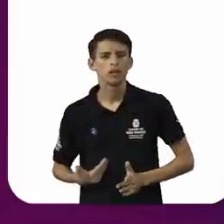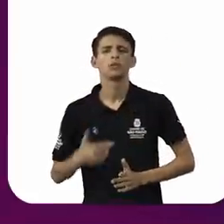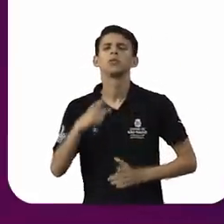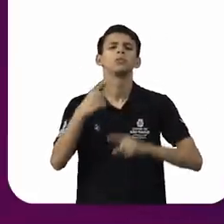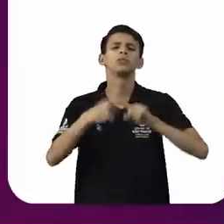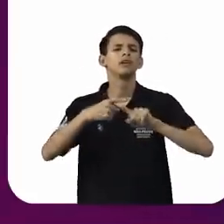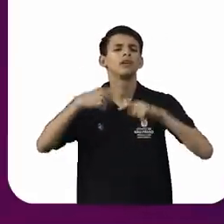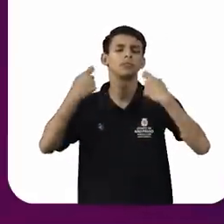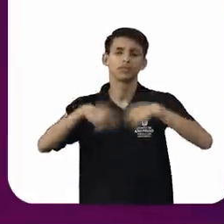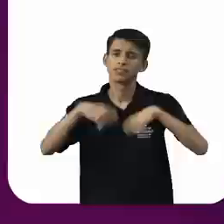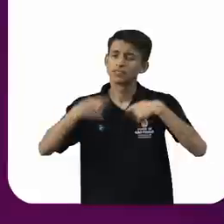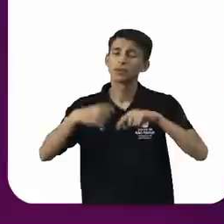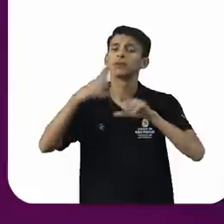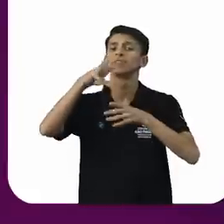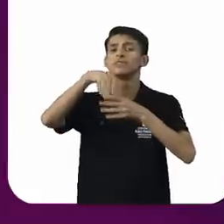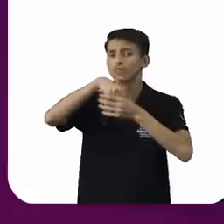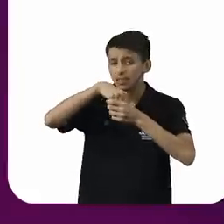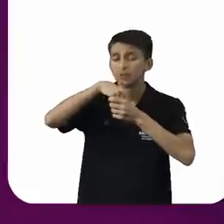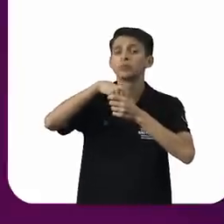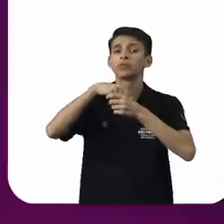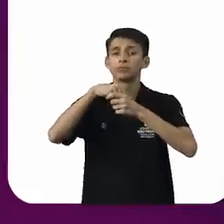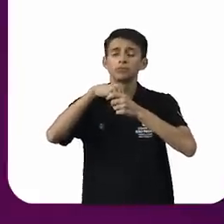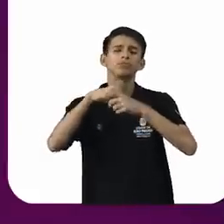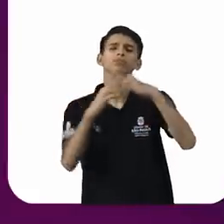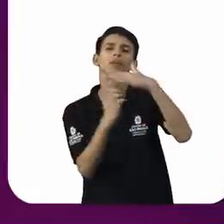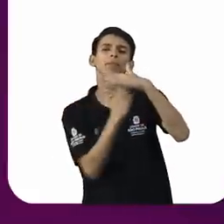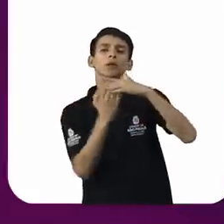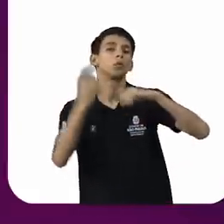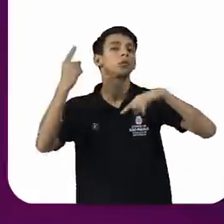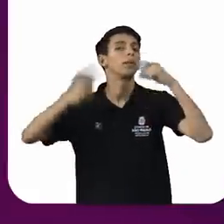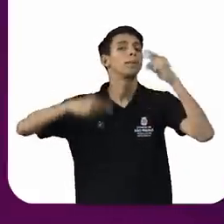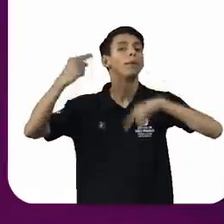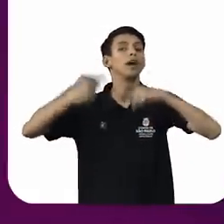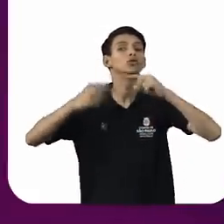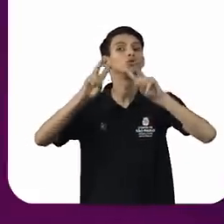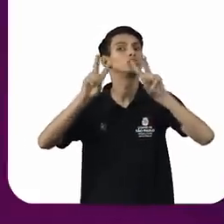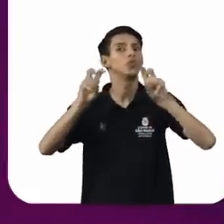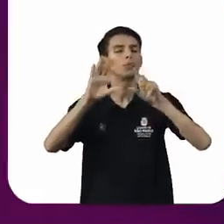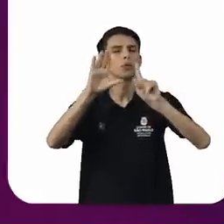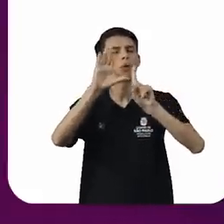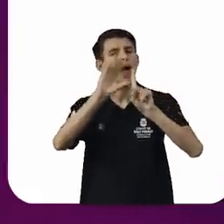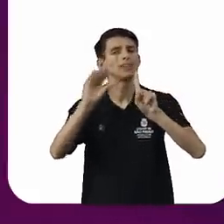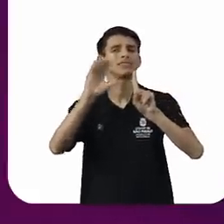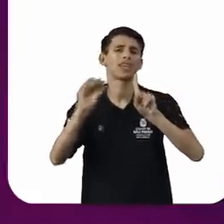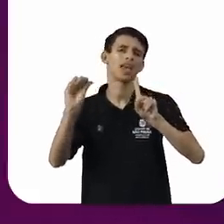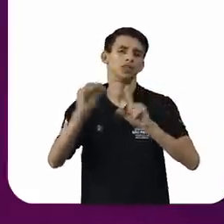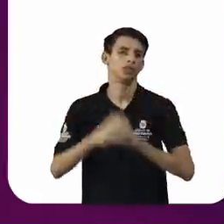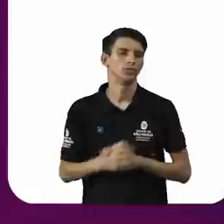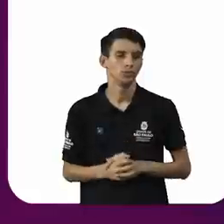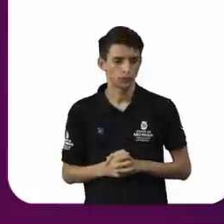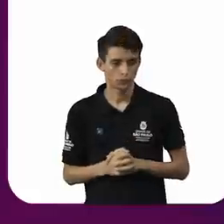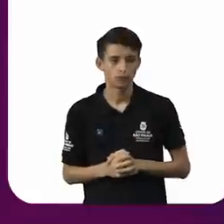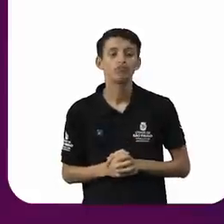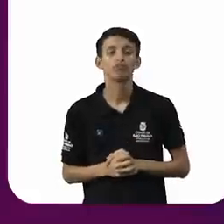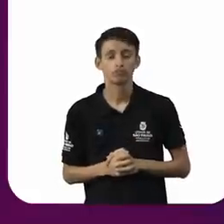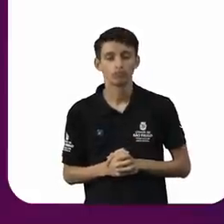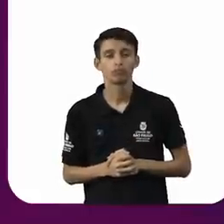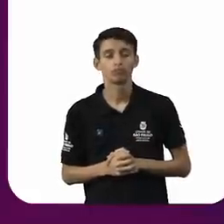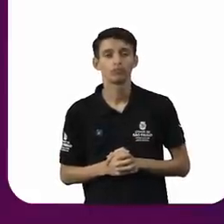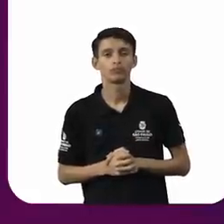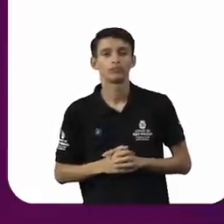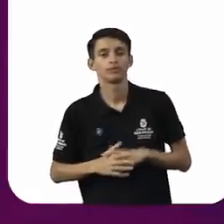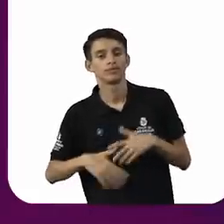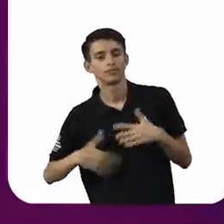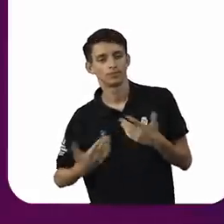instituições, o debate do assédio sexual? Doutora Adriane. Como a doutora Adriana trouxe a